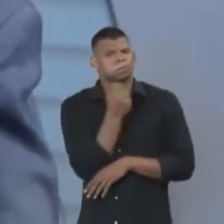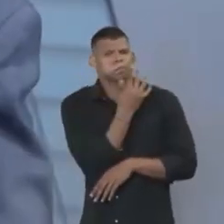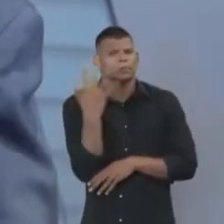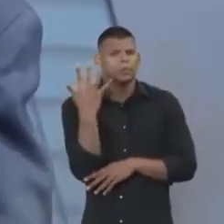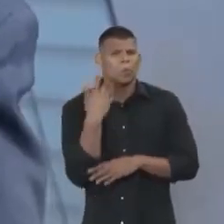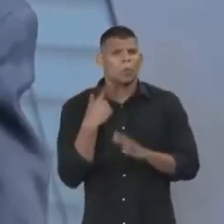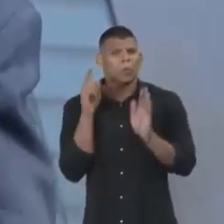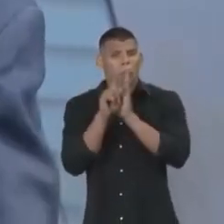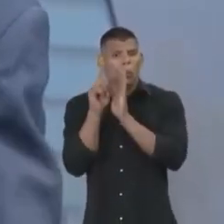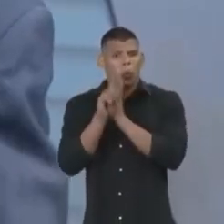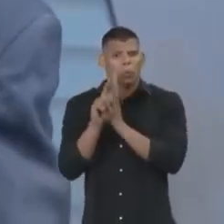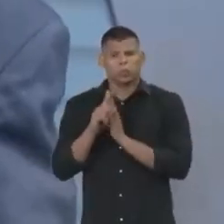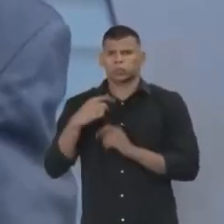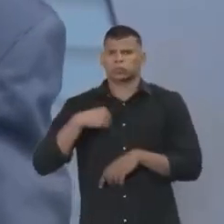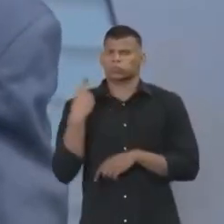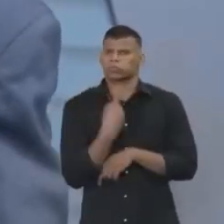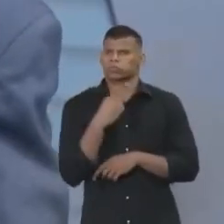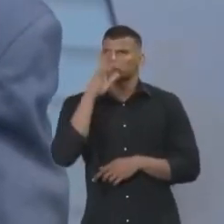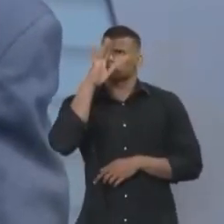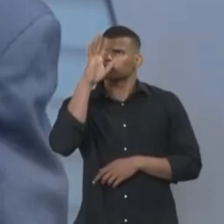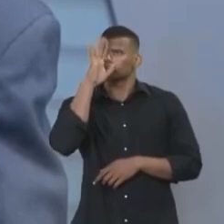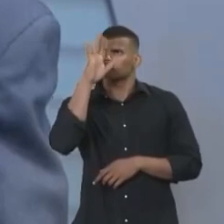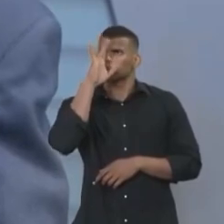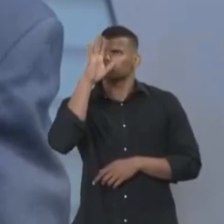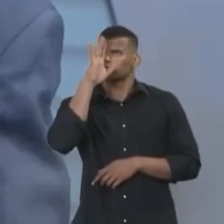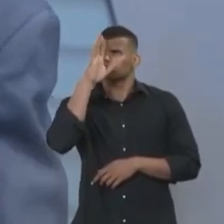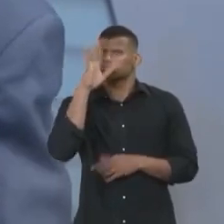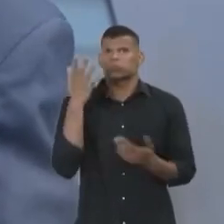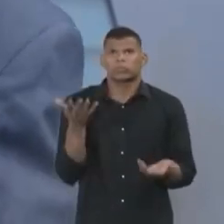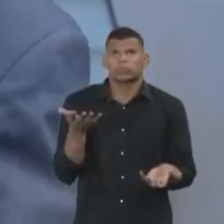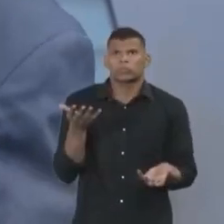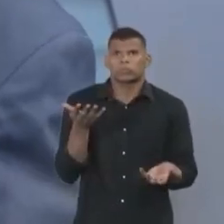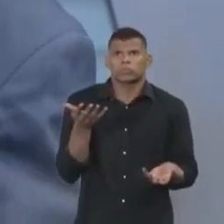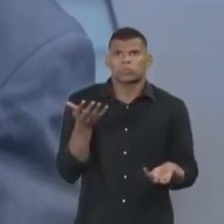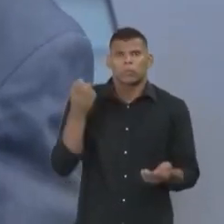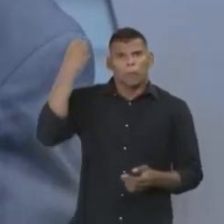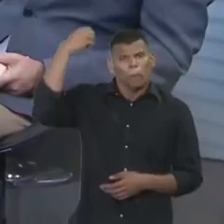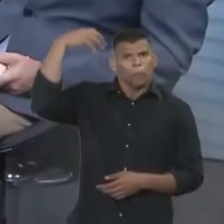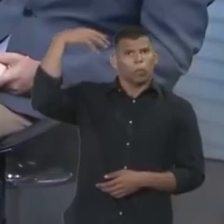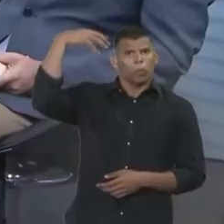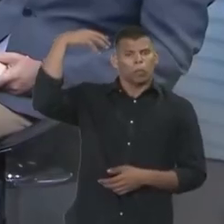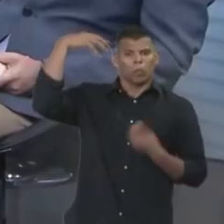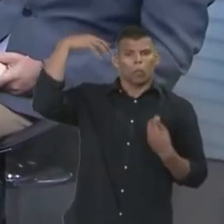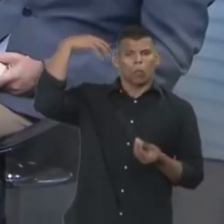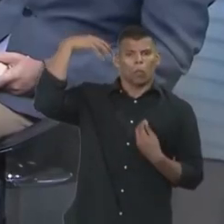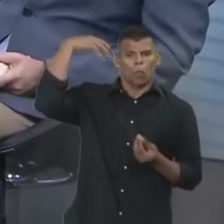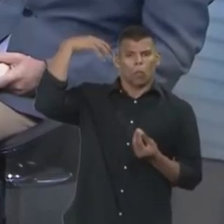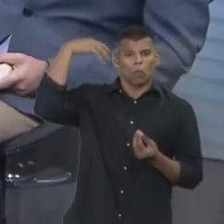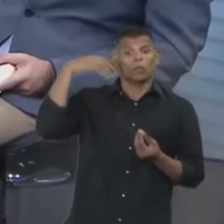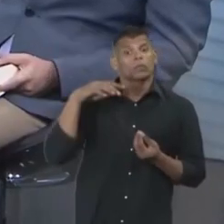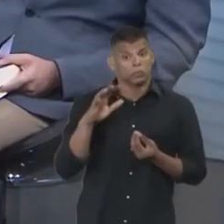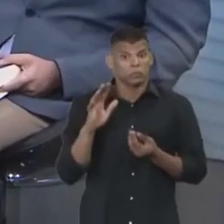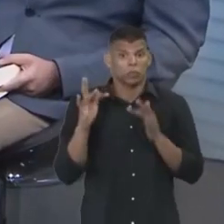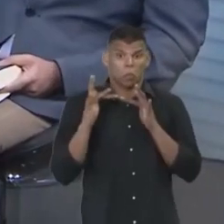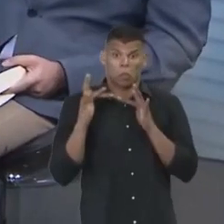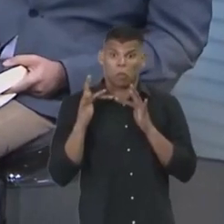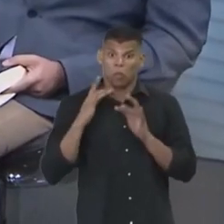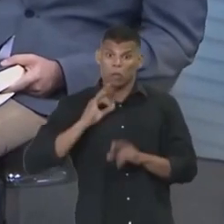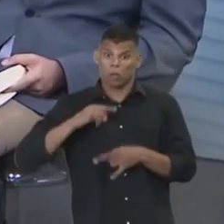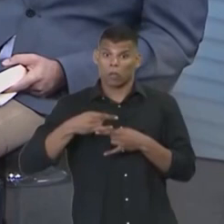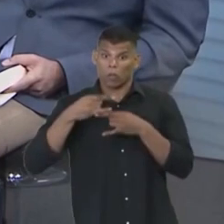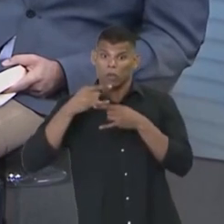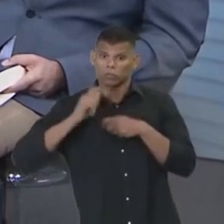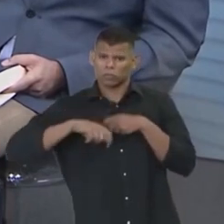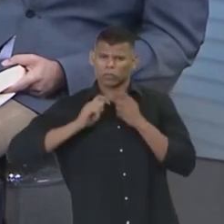ele ficou. Pensando. É, acendeu uma luzinha. Pronto, diga a ele que entre em contato comigo e eu faço um webinar. Ele está nos